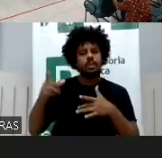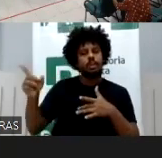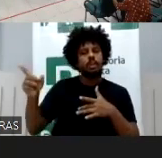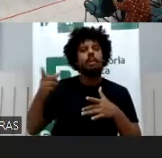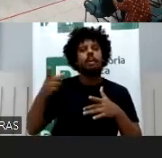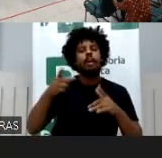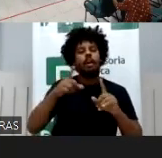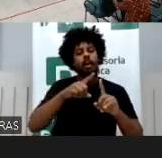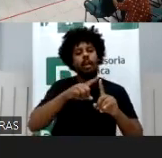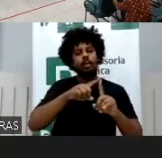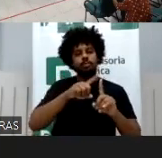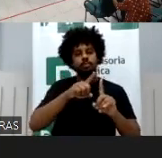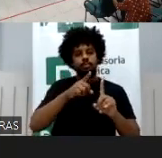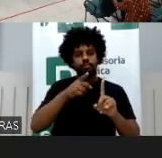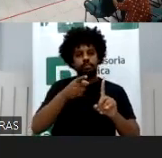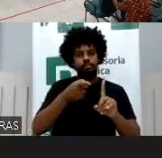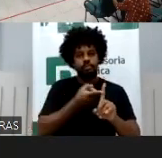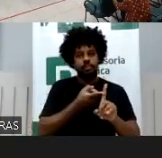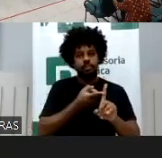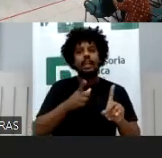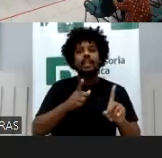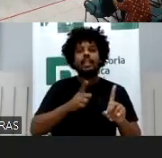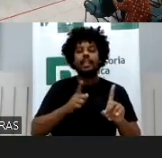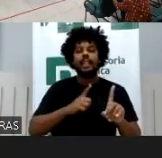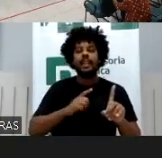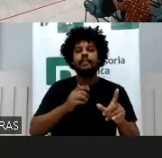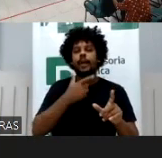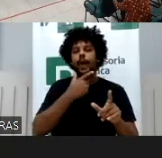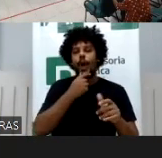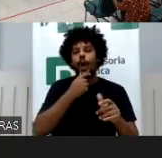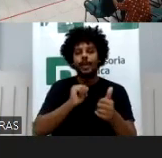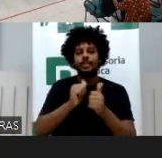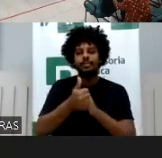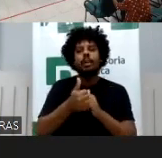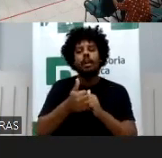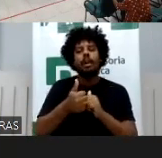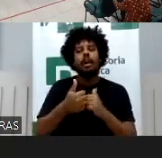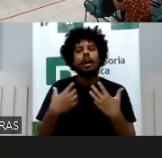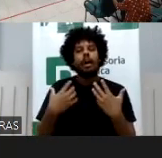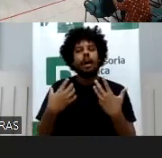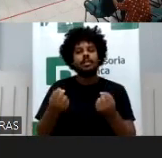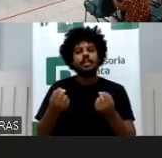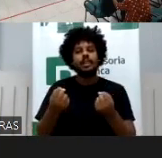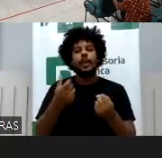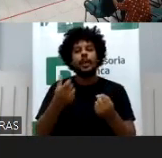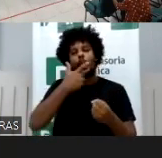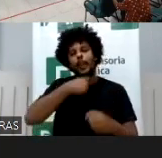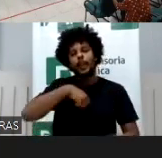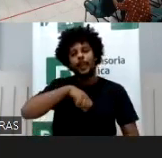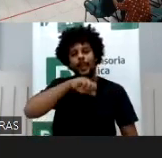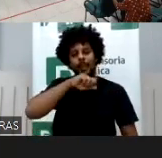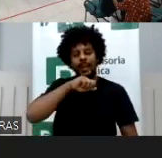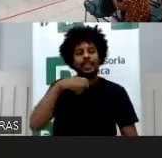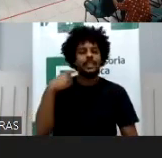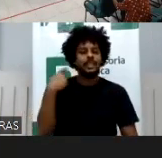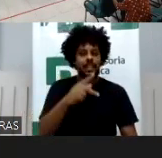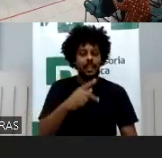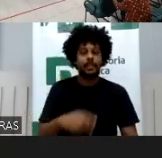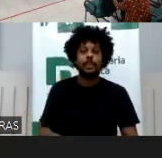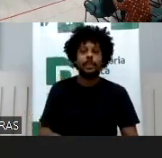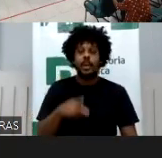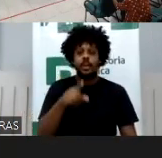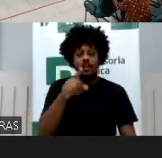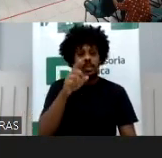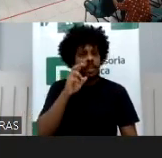separou, mas enfim, foi quem assumiu a criança, nasceu fazendo publicidade, nasceu com perfil, tem hoje um perfil, se você procurar, eu acho que ainda tem, chama Enzo,